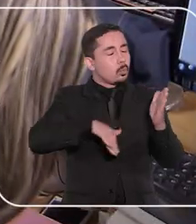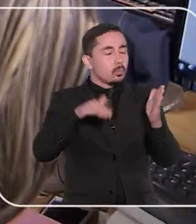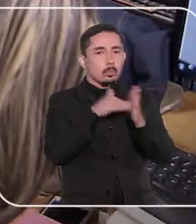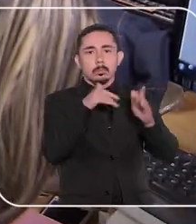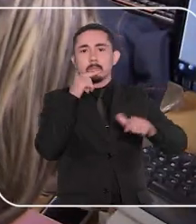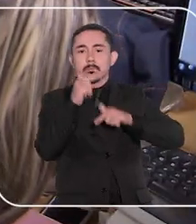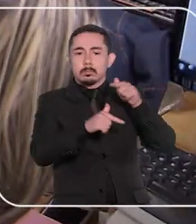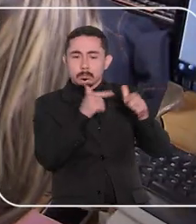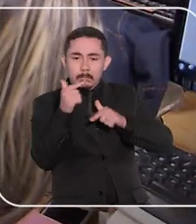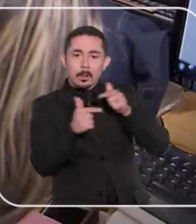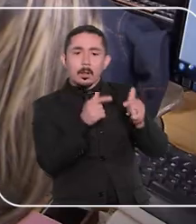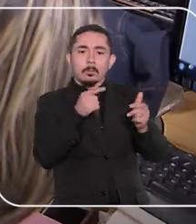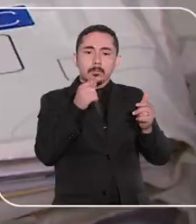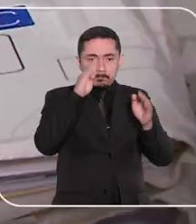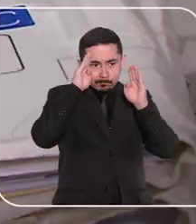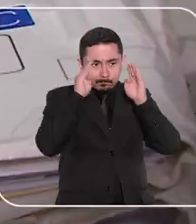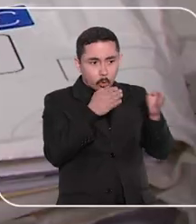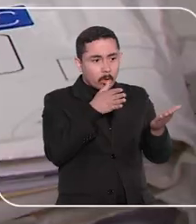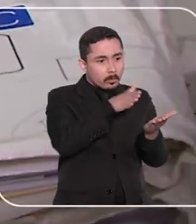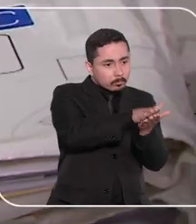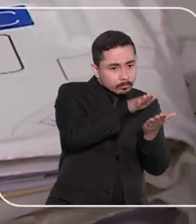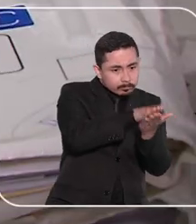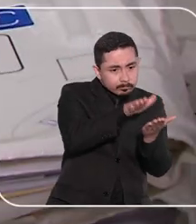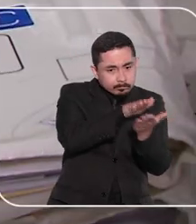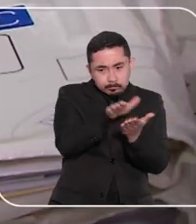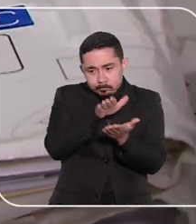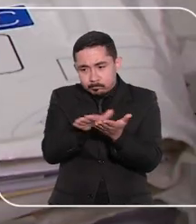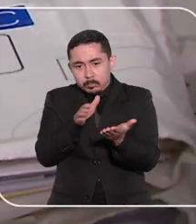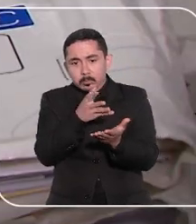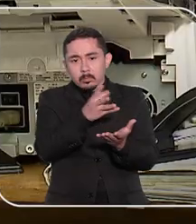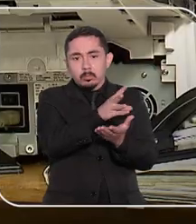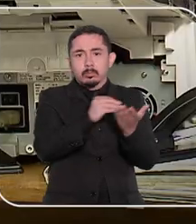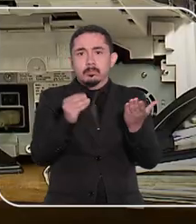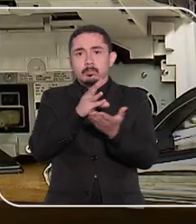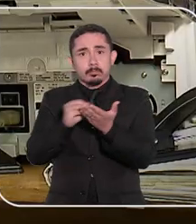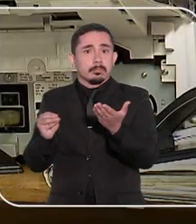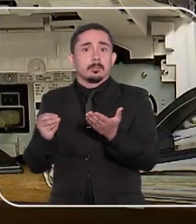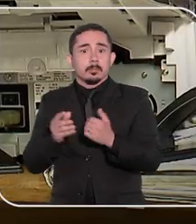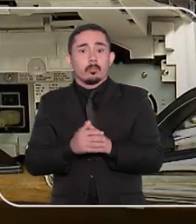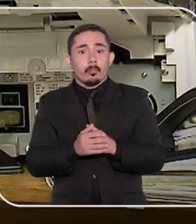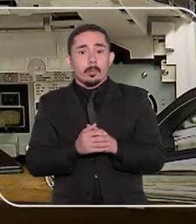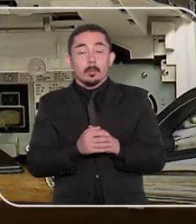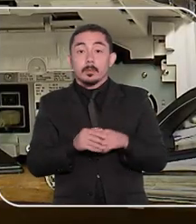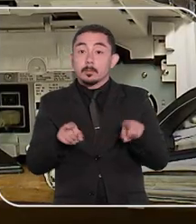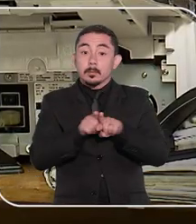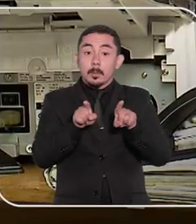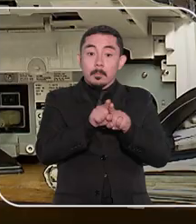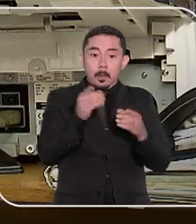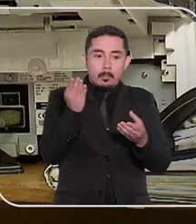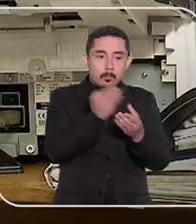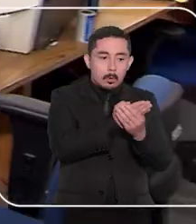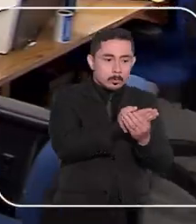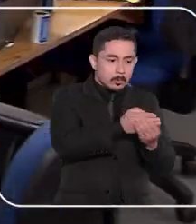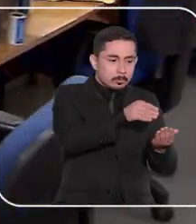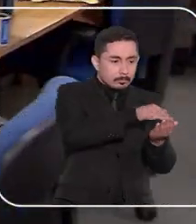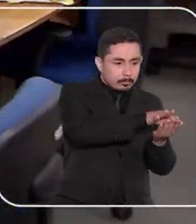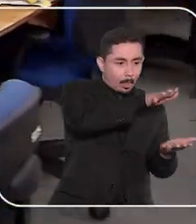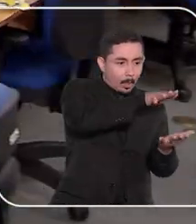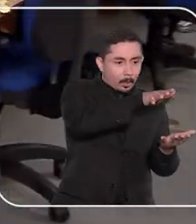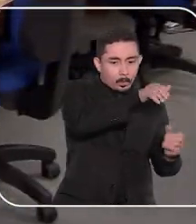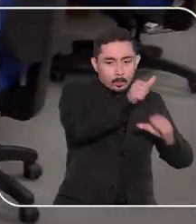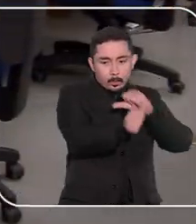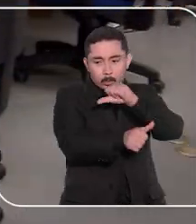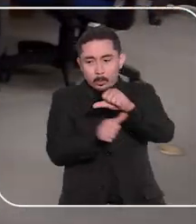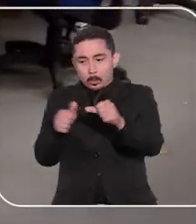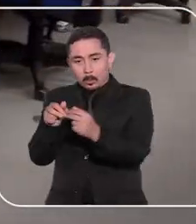Todos eles foram trabalhar nessa força-tarefa que era essa transformação do processo físico para o processo